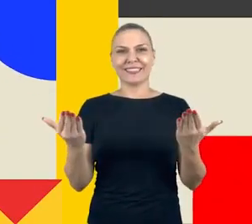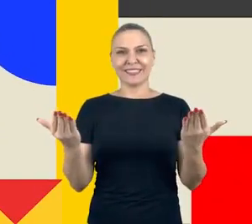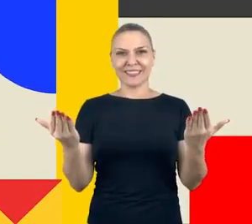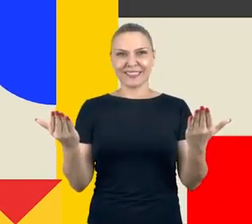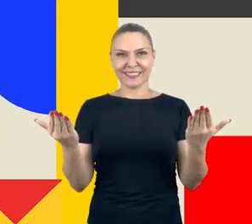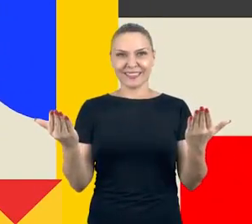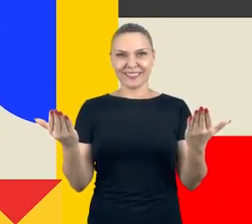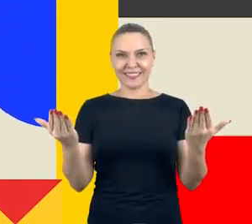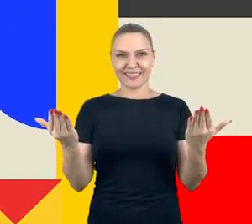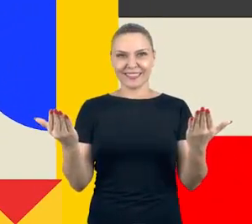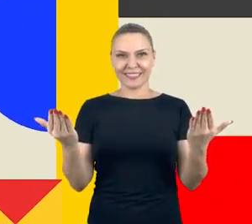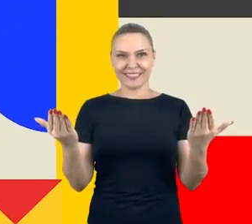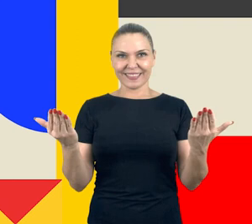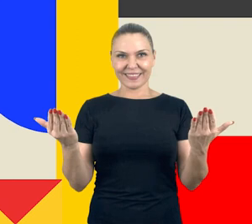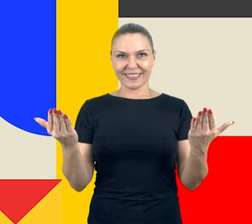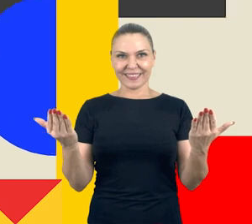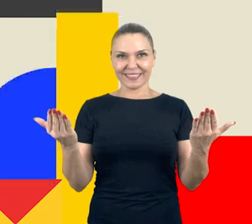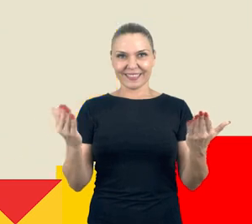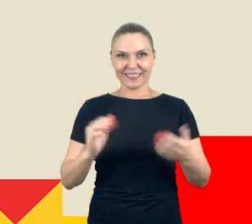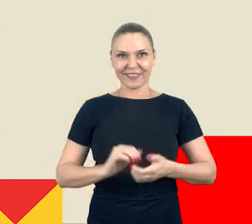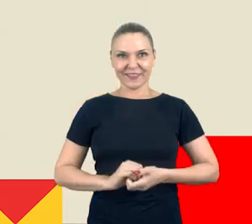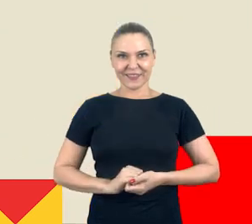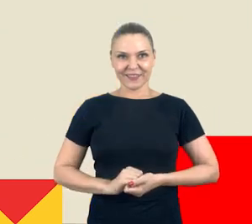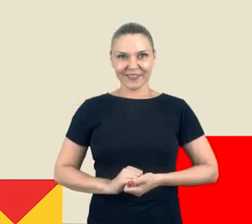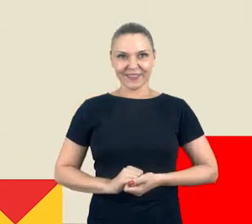.webser.gov.br